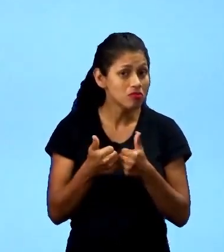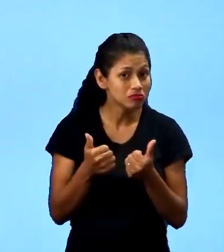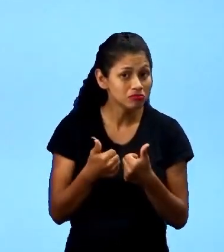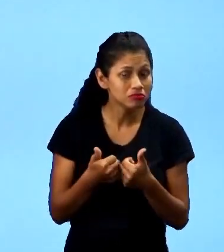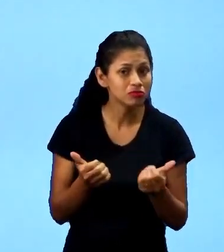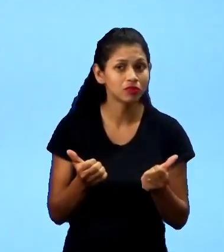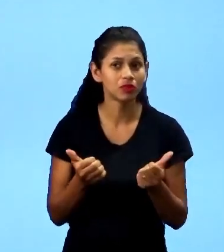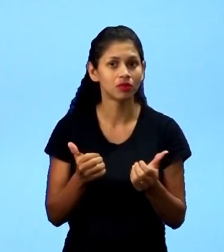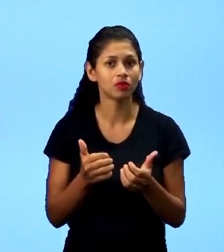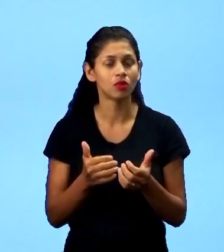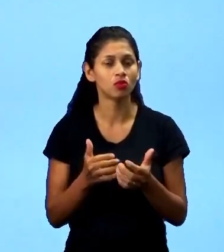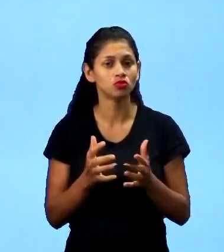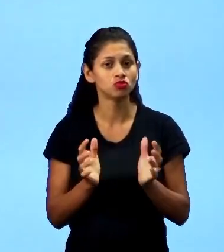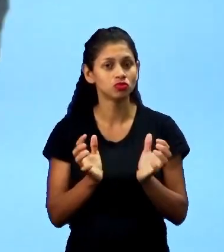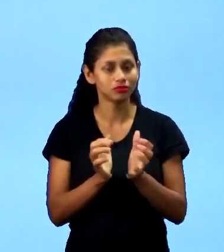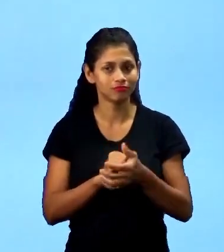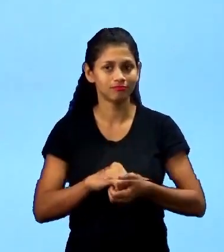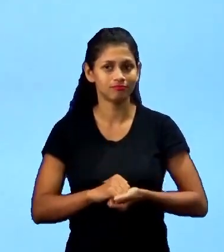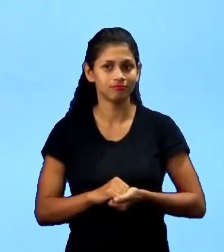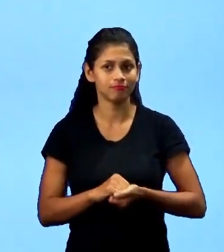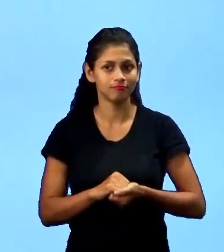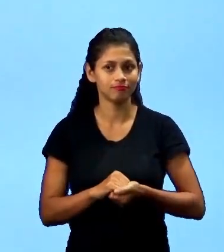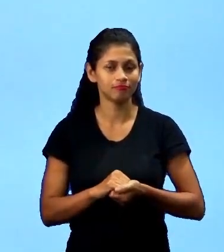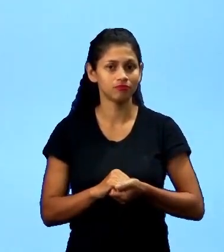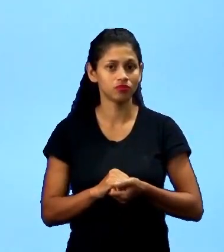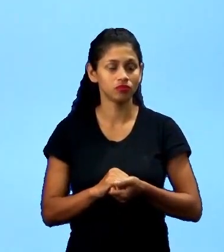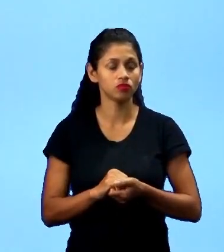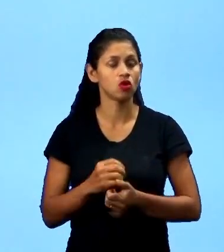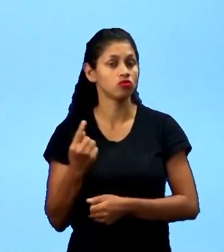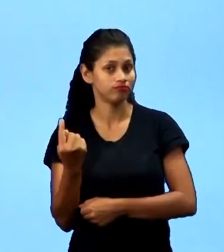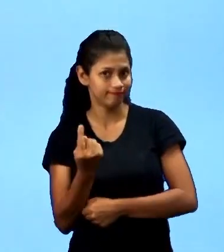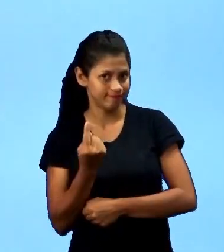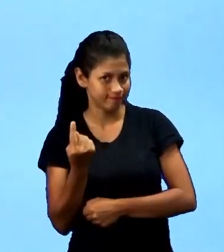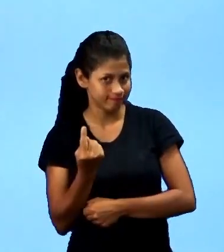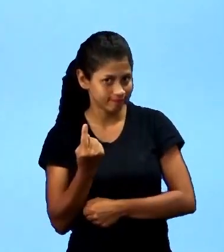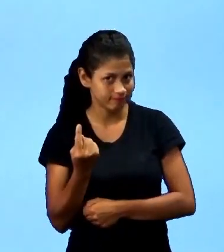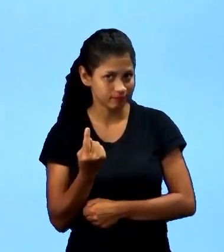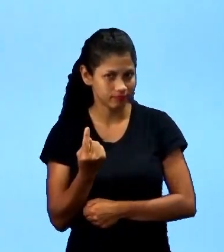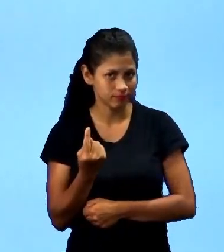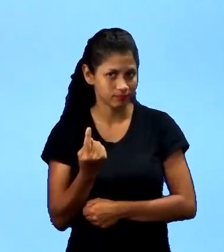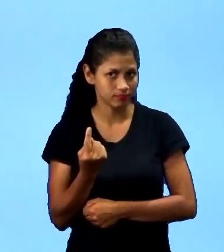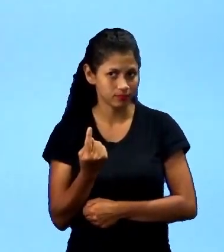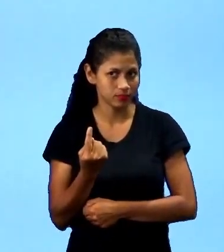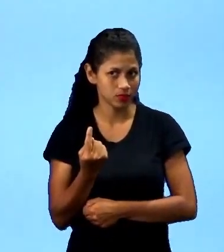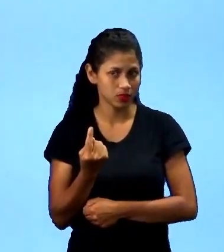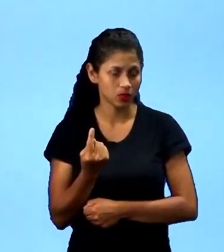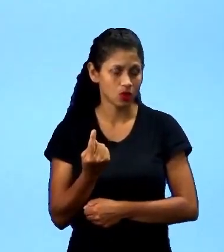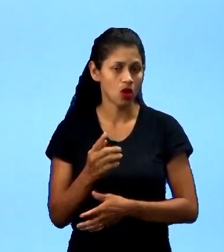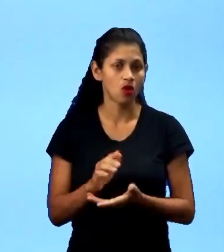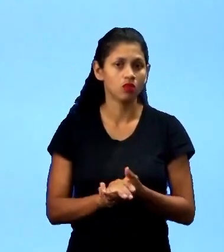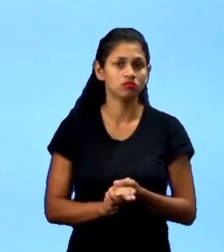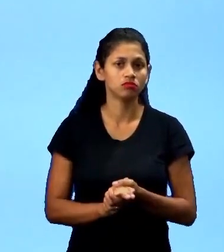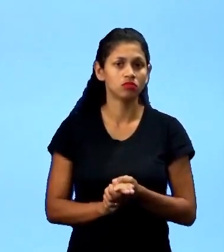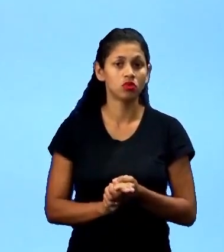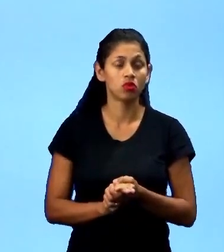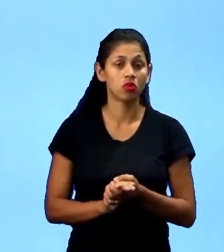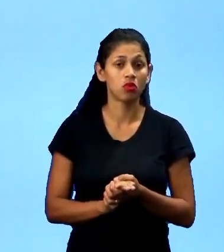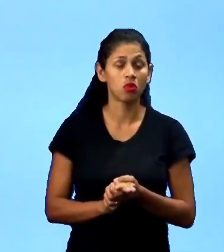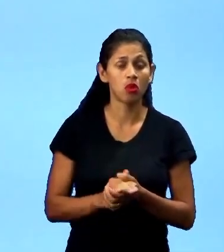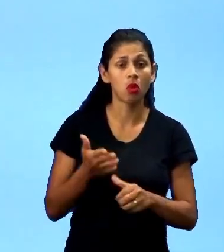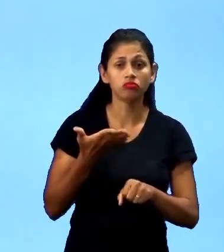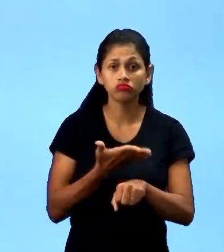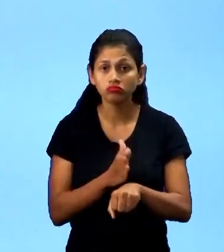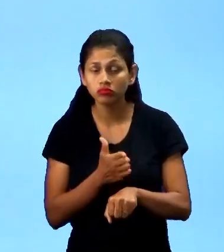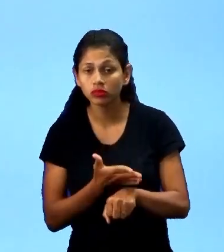individual, eu estou ali na prática do meu segmento sozinho. Não quer dizer que eu esteja realizando uma atividade sozinho, sem